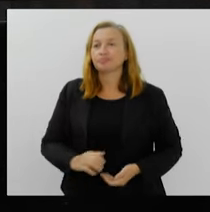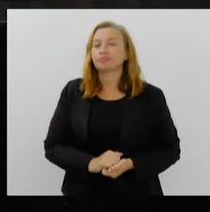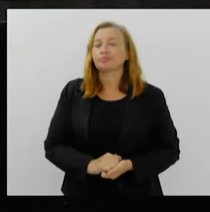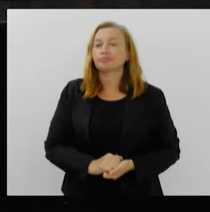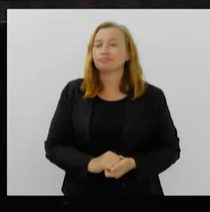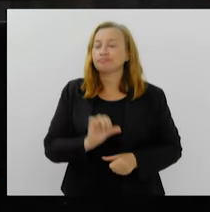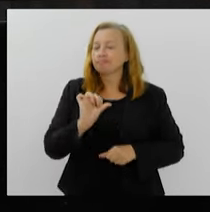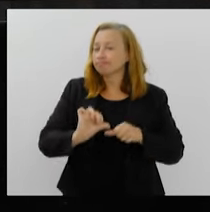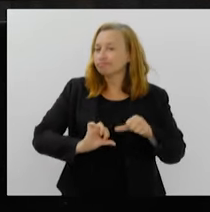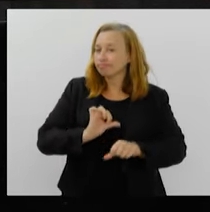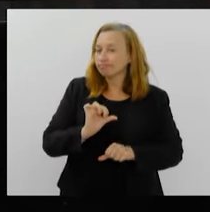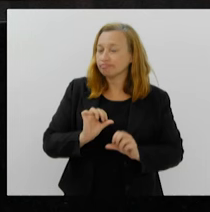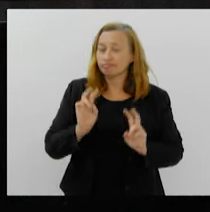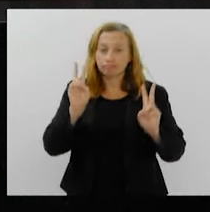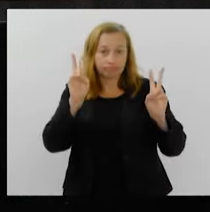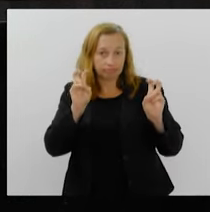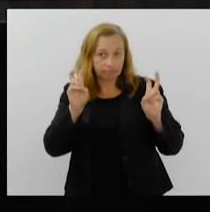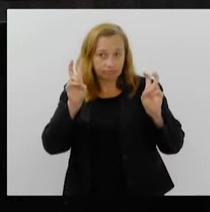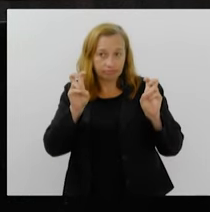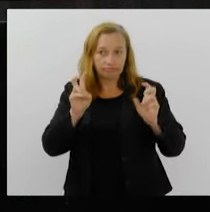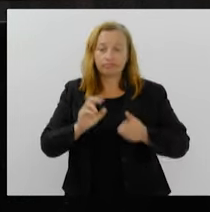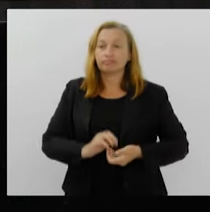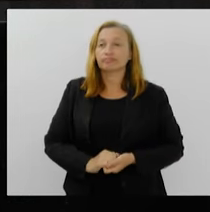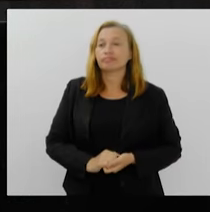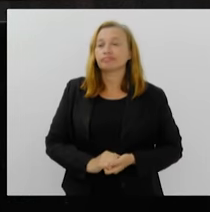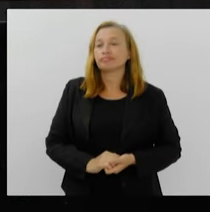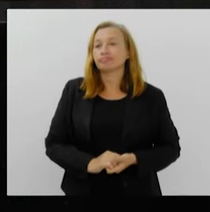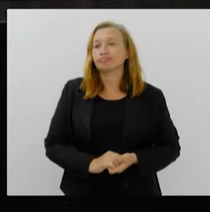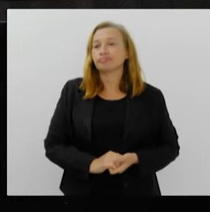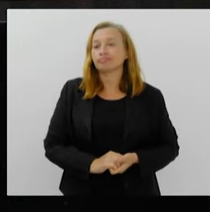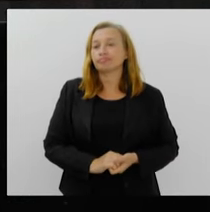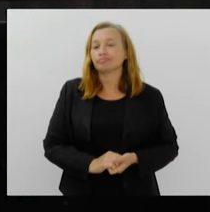mudando de um polo para outro,